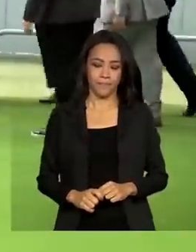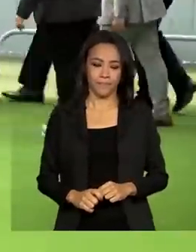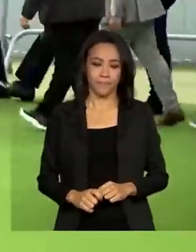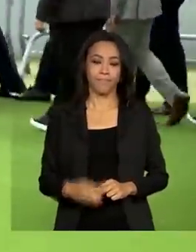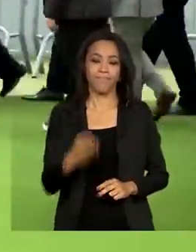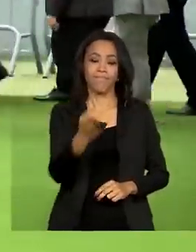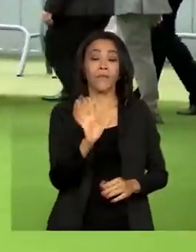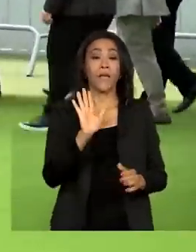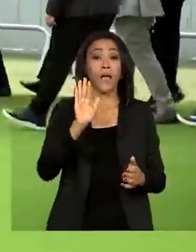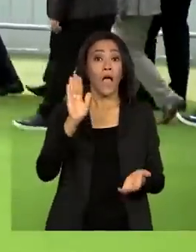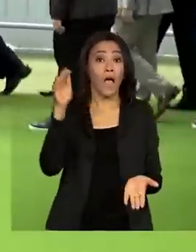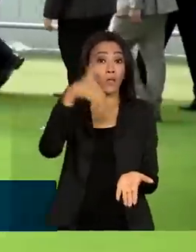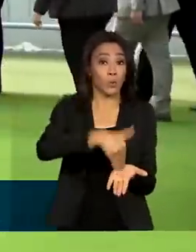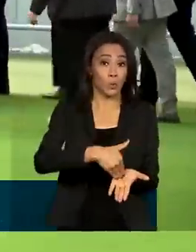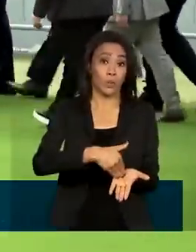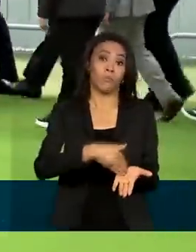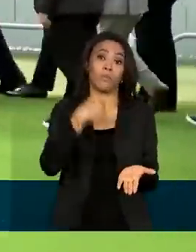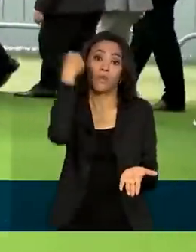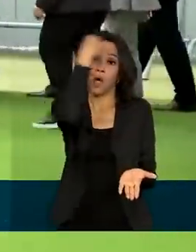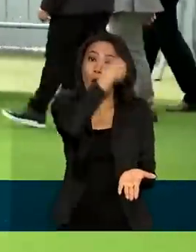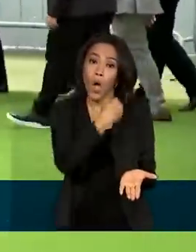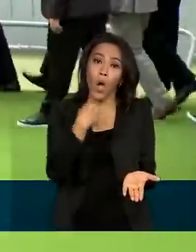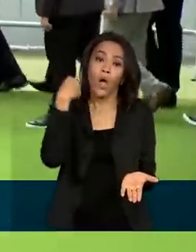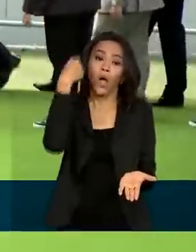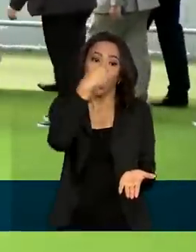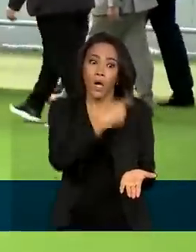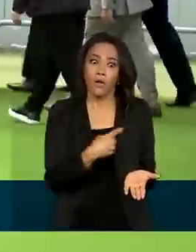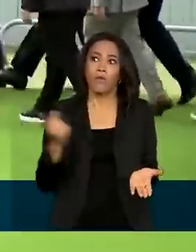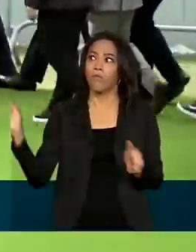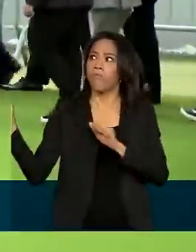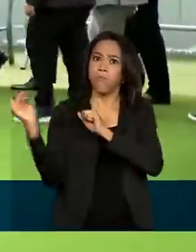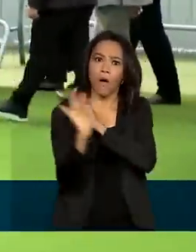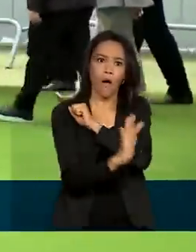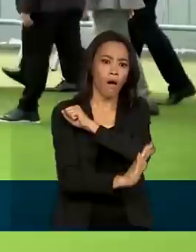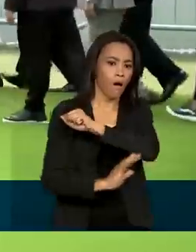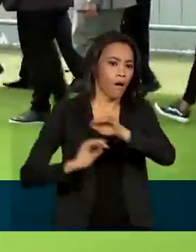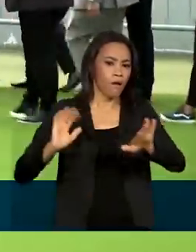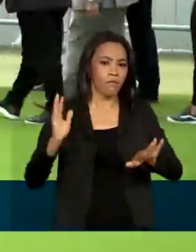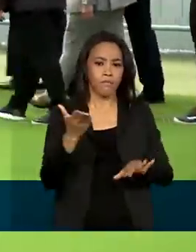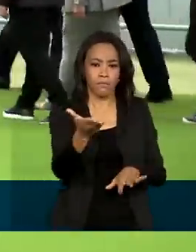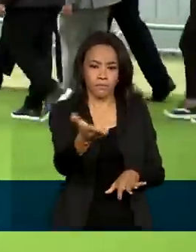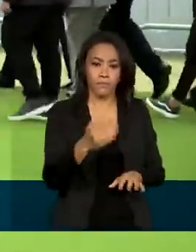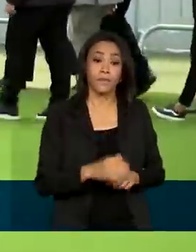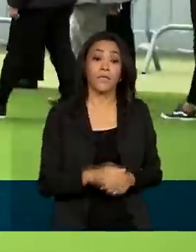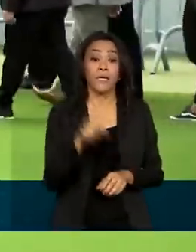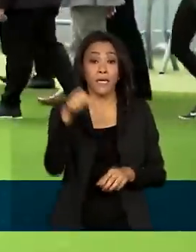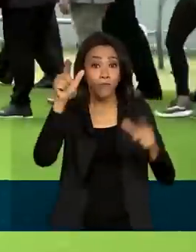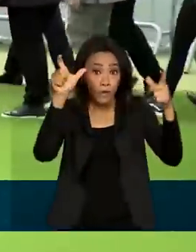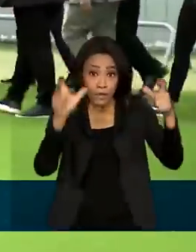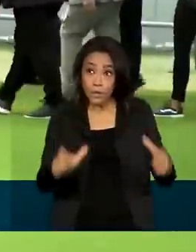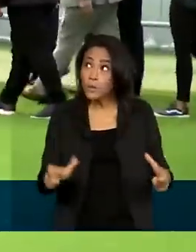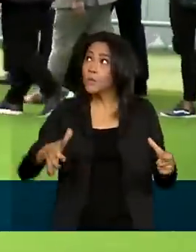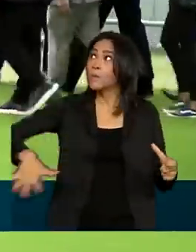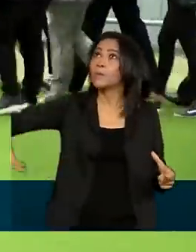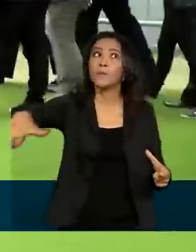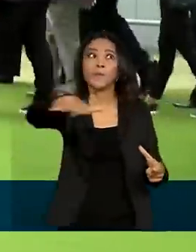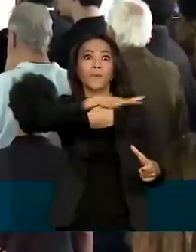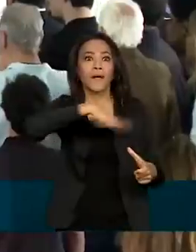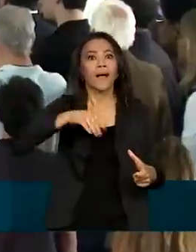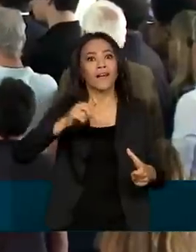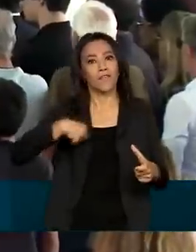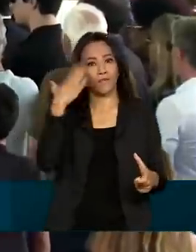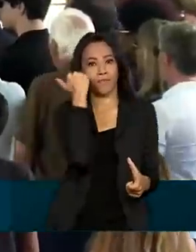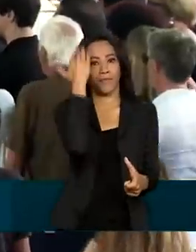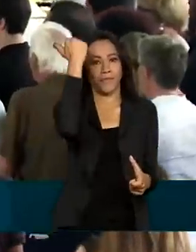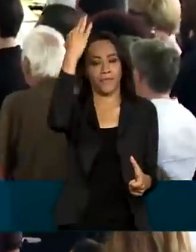As últimas horas do velório foram intensas na Vila Belmiro, gramado onde o Edson se tornou mais do que nunca Pelé.